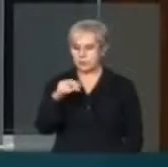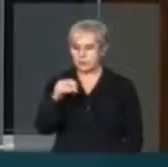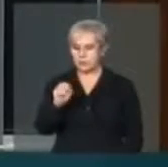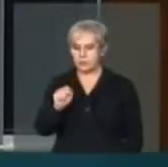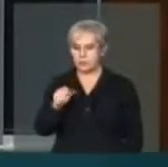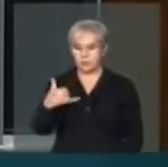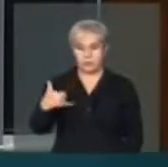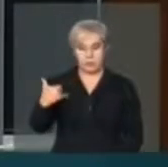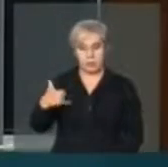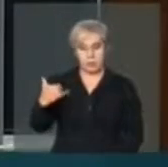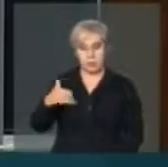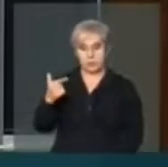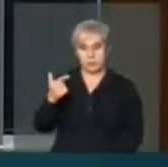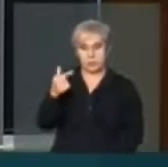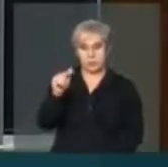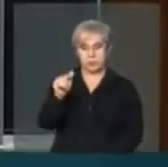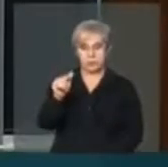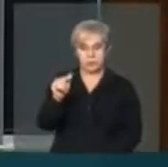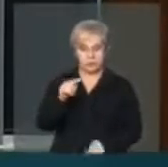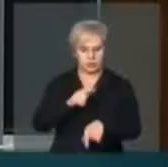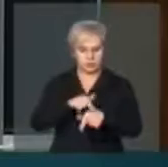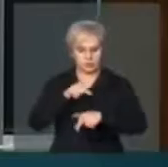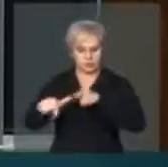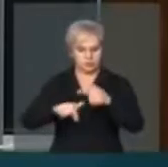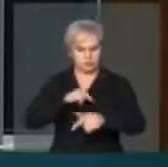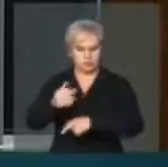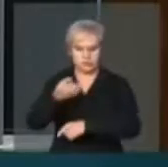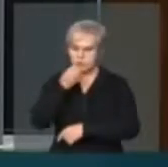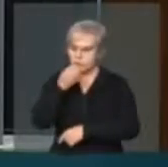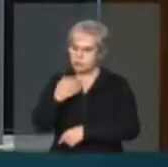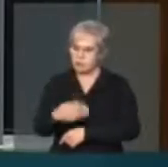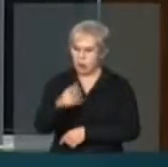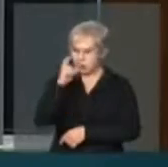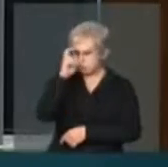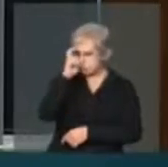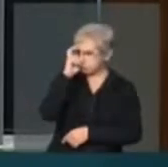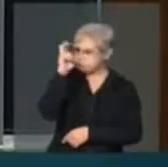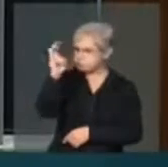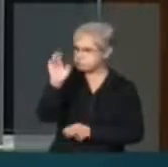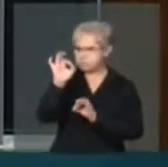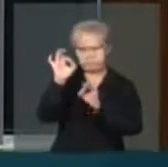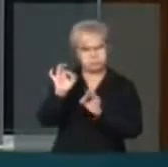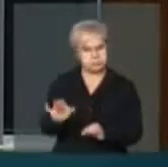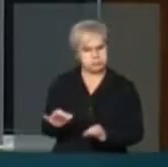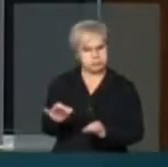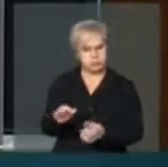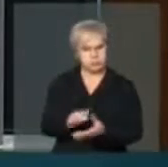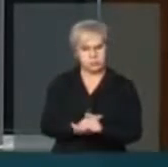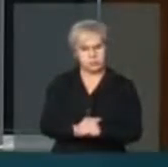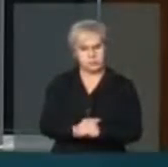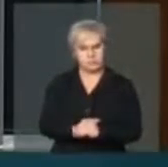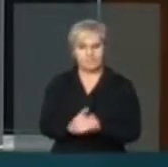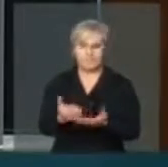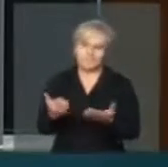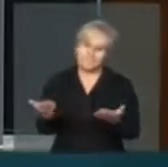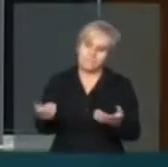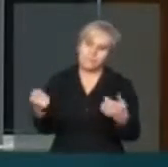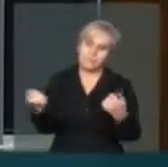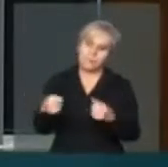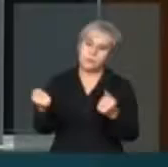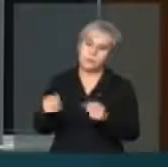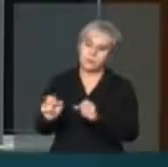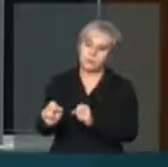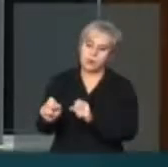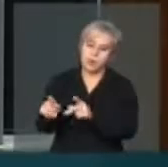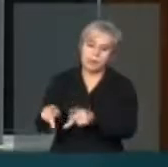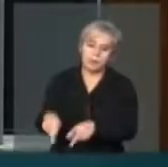completar 70 anos de idade, em pleno exercício, com atividade e capacidade intelectual, infelizmente teve